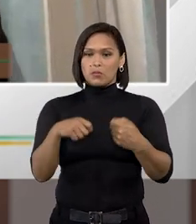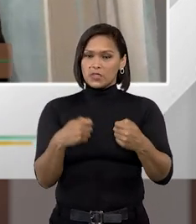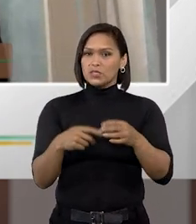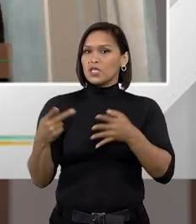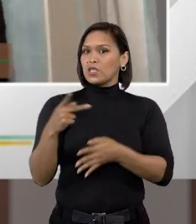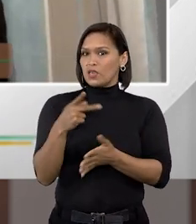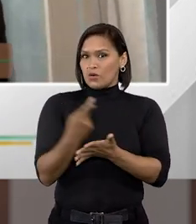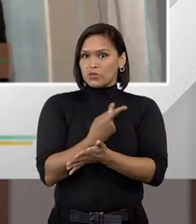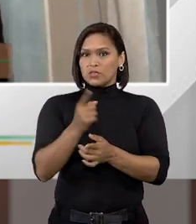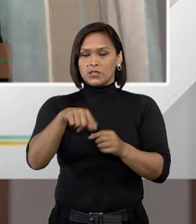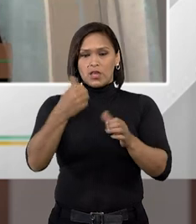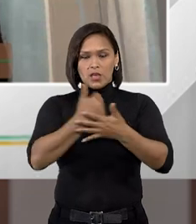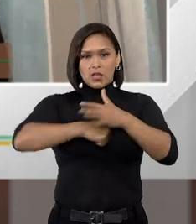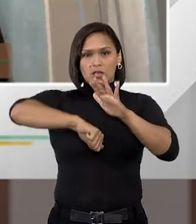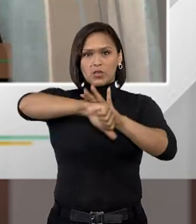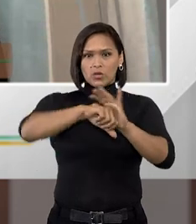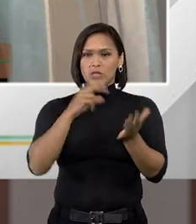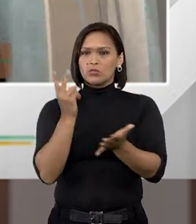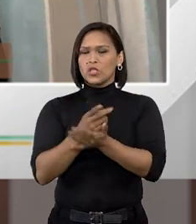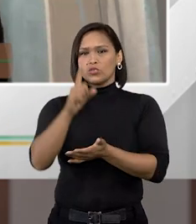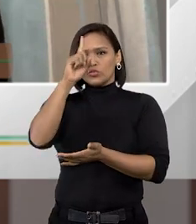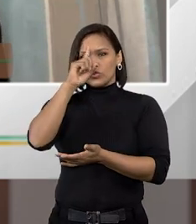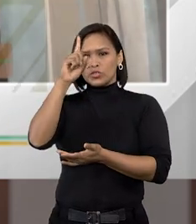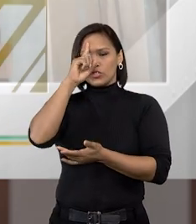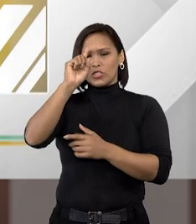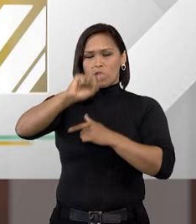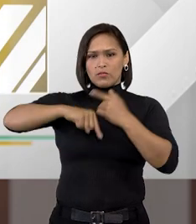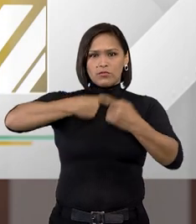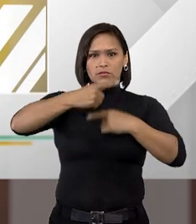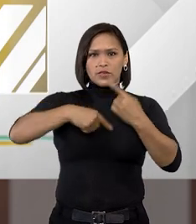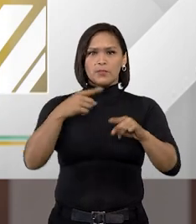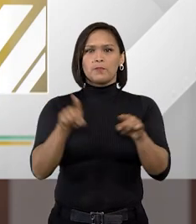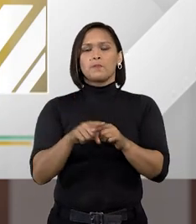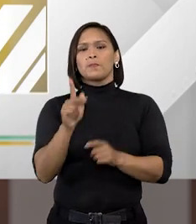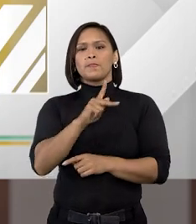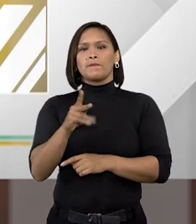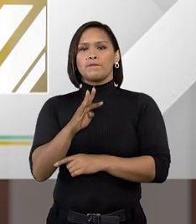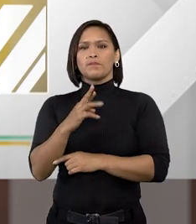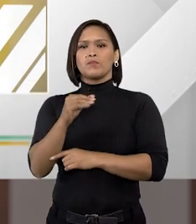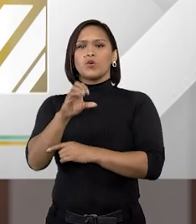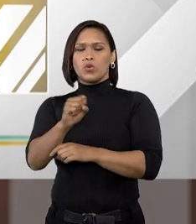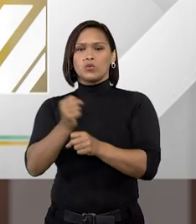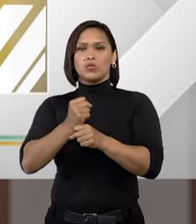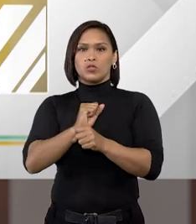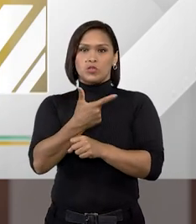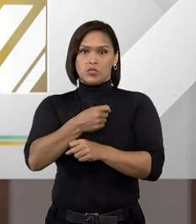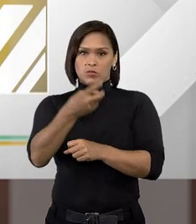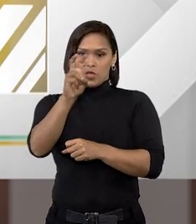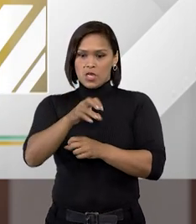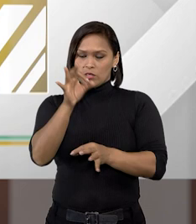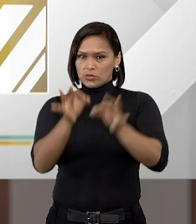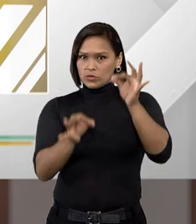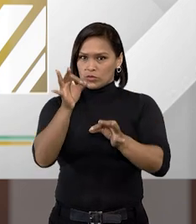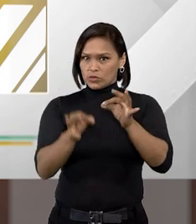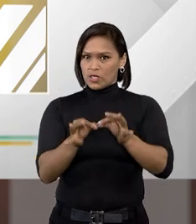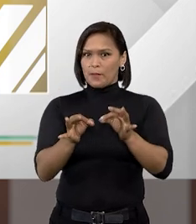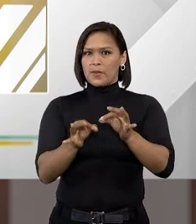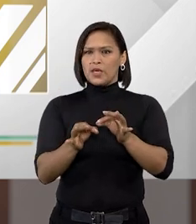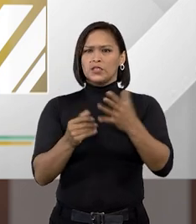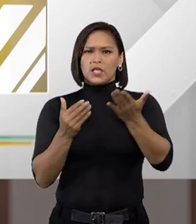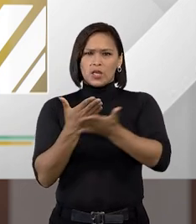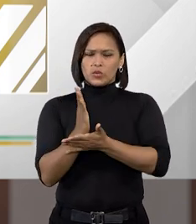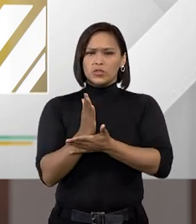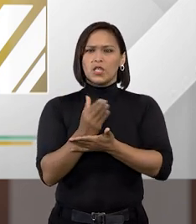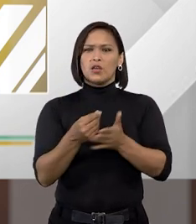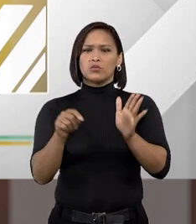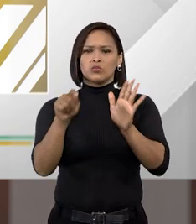feita. E o crime vem acontecendo dia após dia. Professor Bruno, em 2015, no julgamento da argüição de